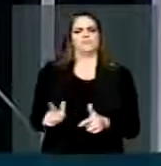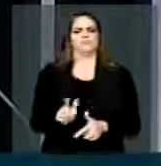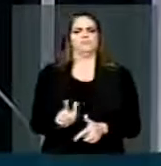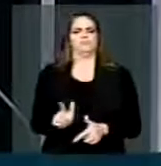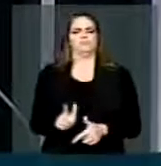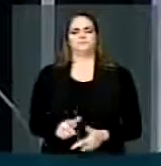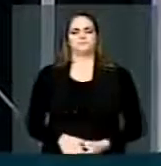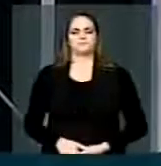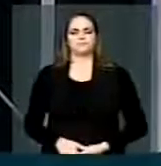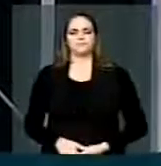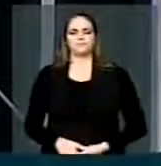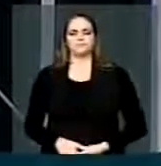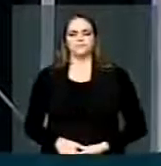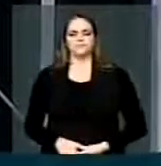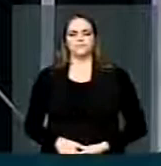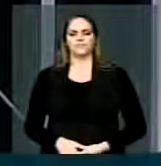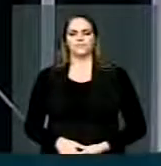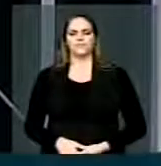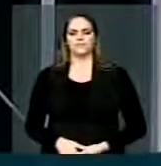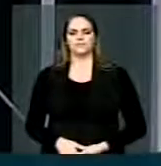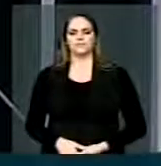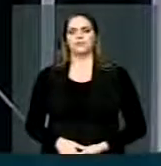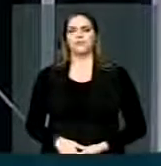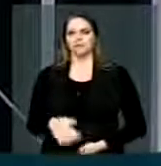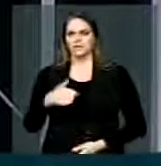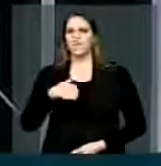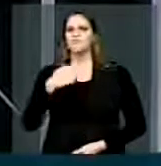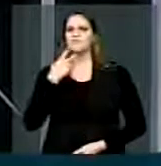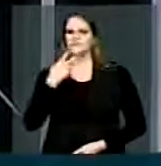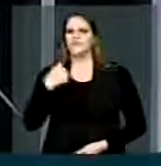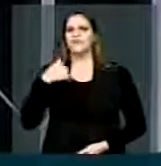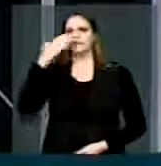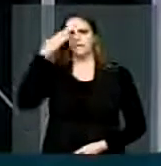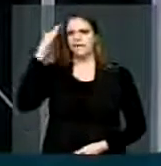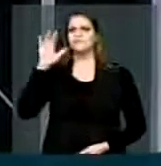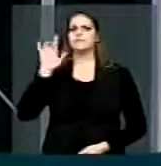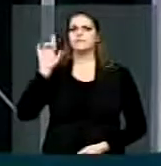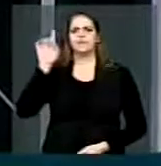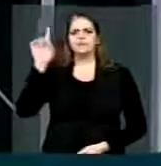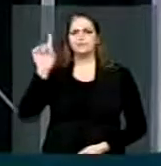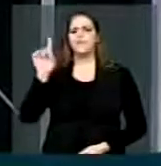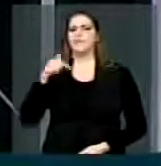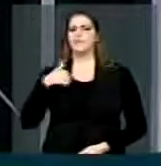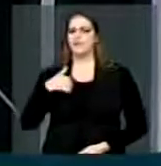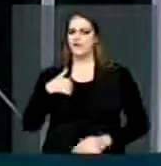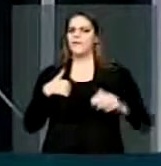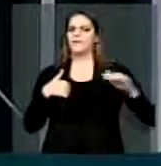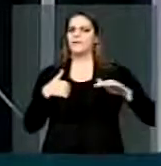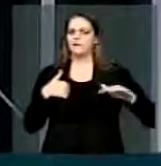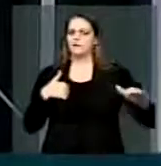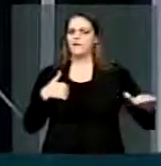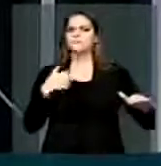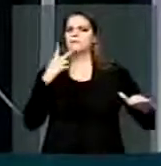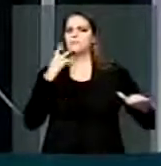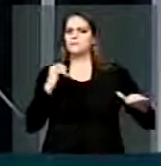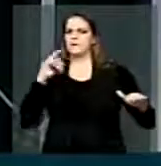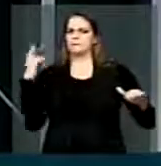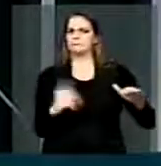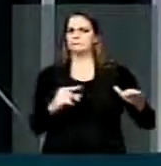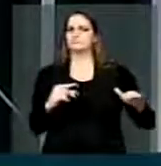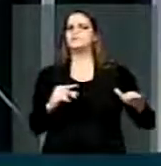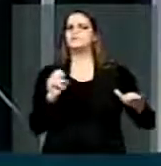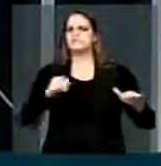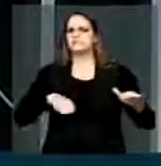graças a Deus que, às vezes, a cinta pegou. Porque eu cheguei a ser deputado graças à educação. Não